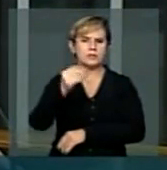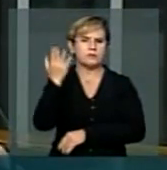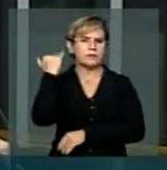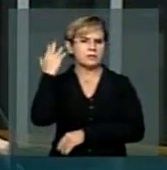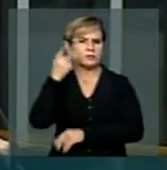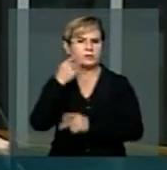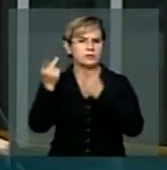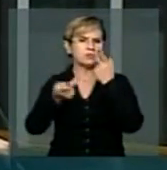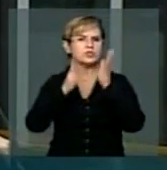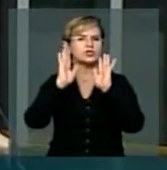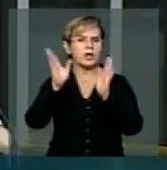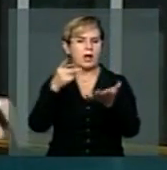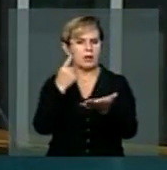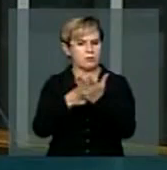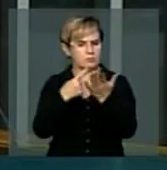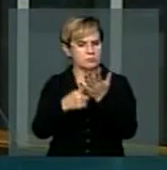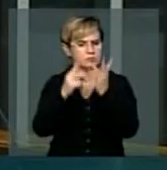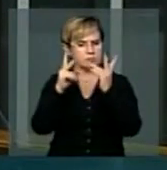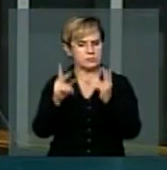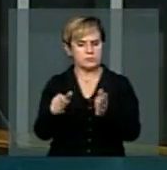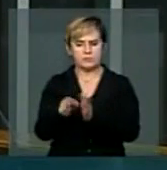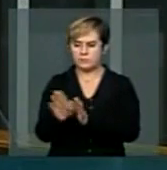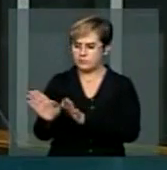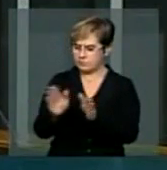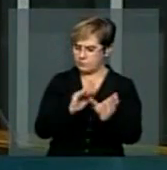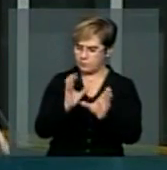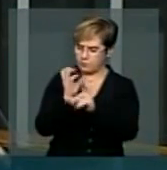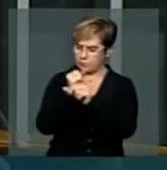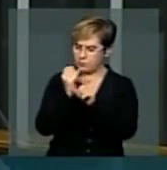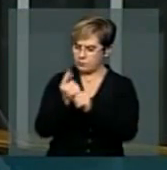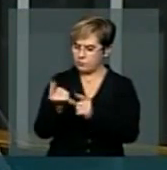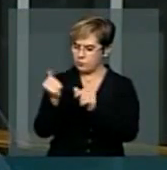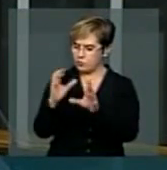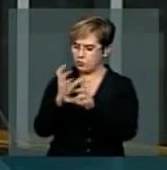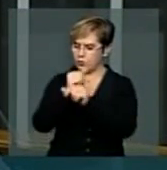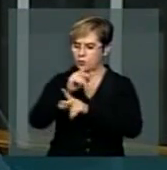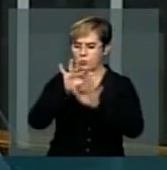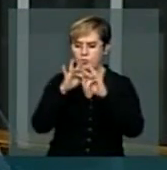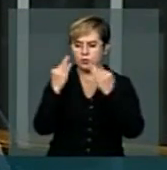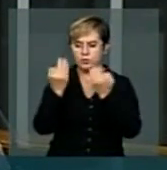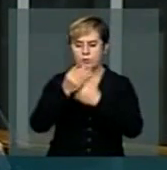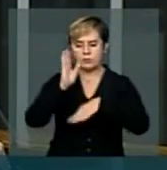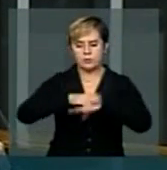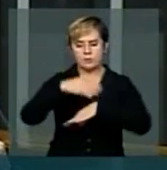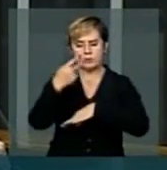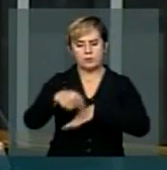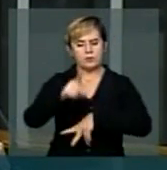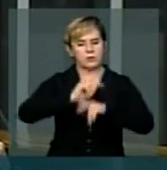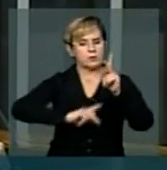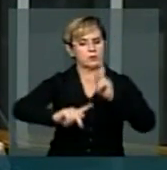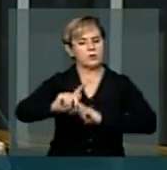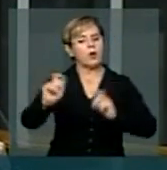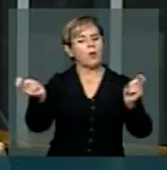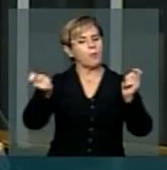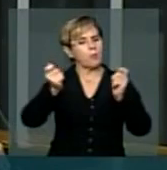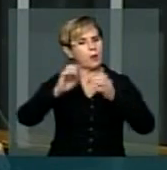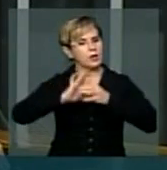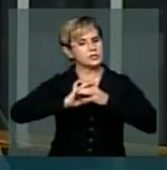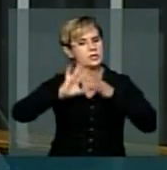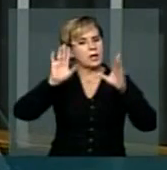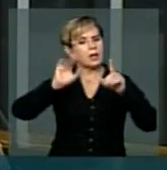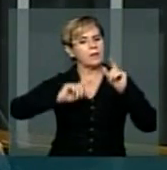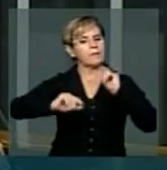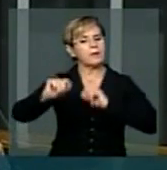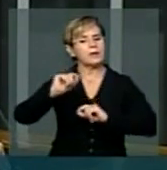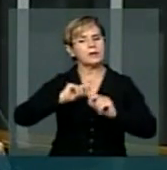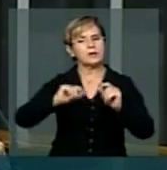esse tema. O orçamento familiar do nosso povo deveria possibilitar, em primeiro plano,